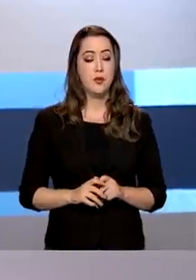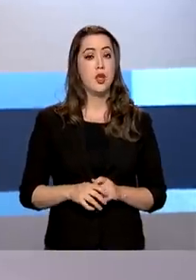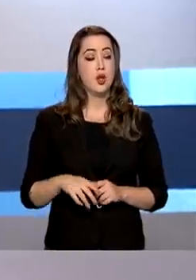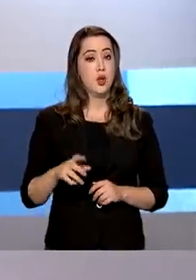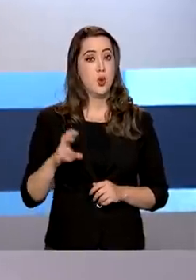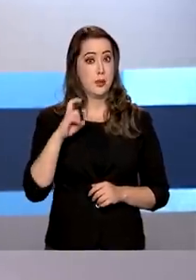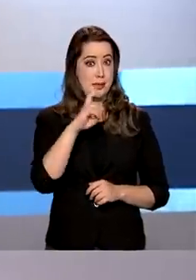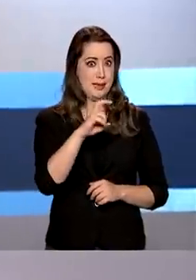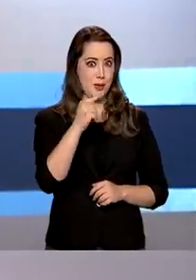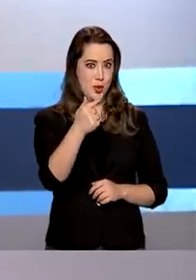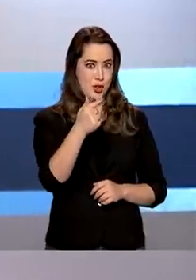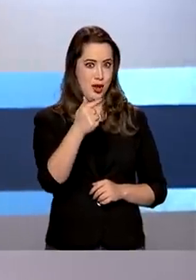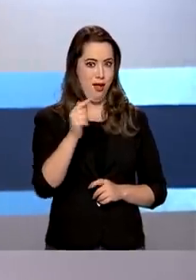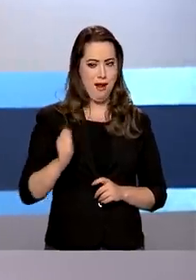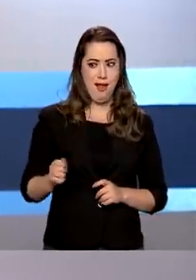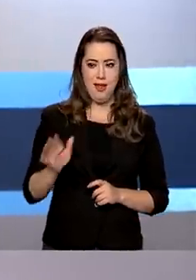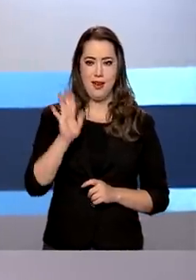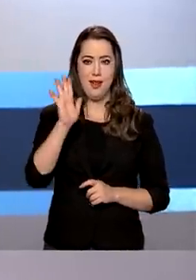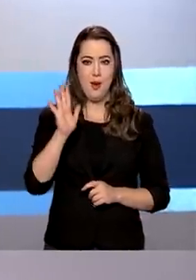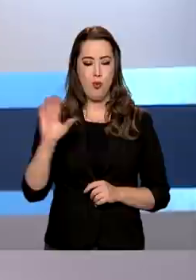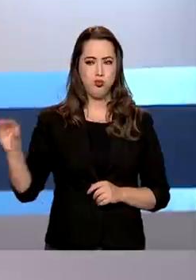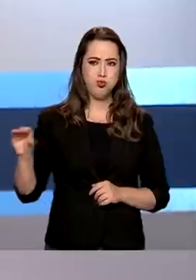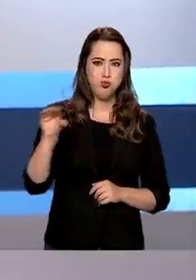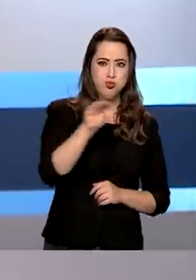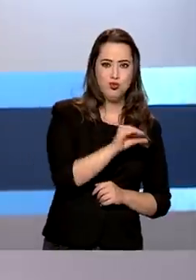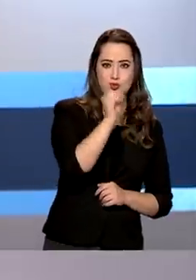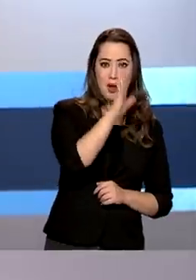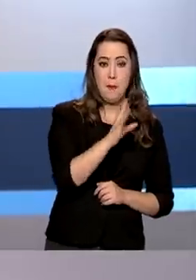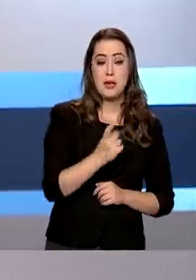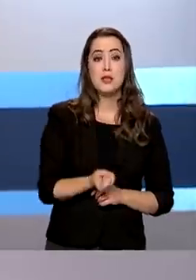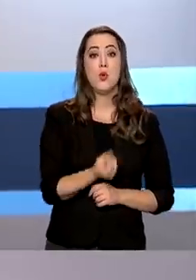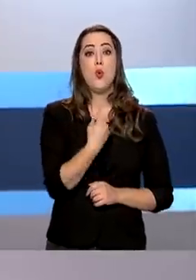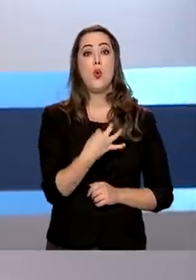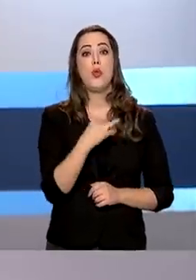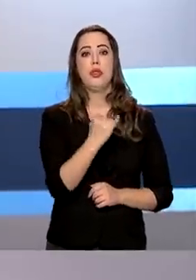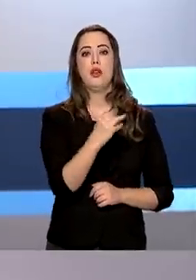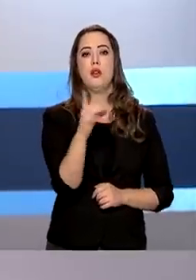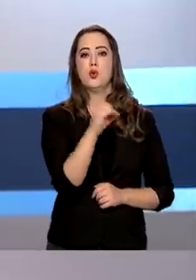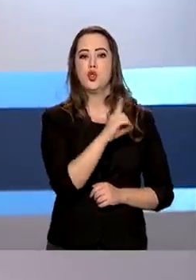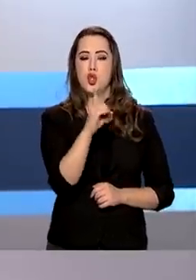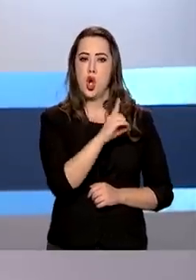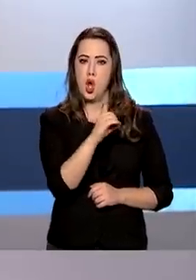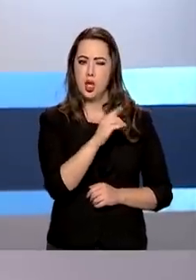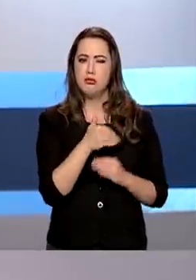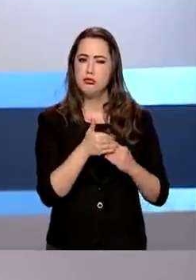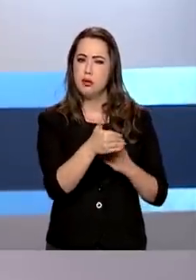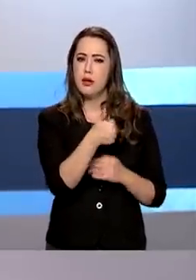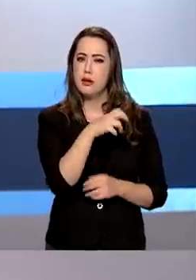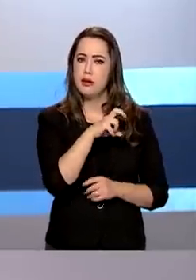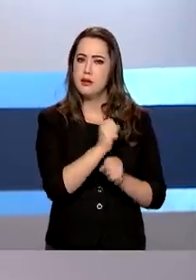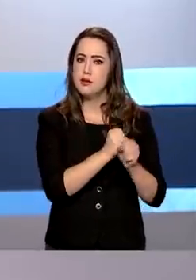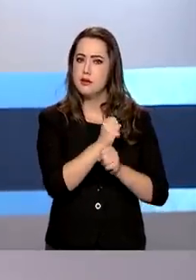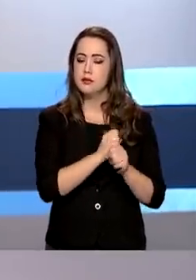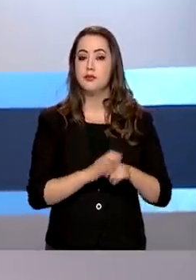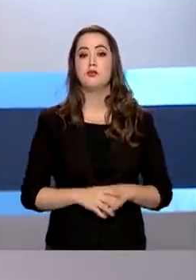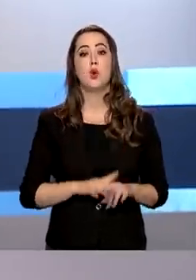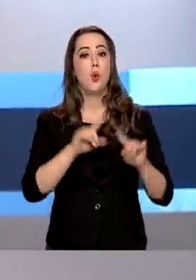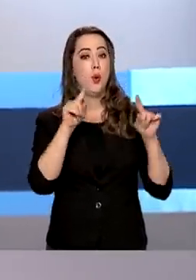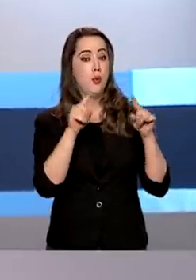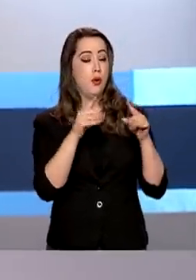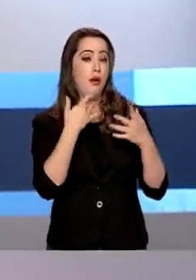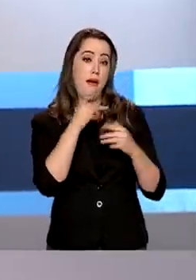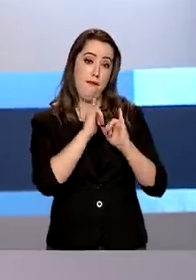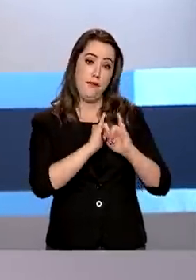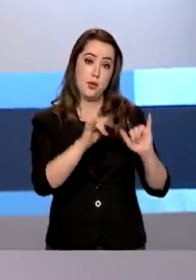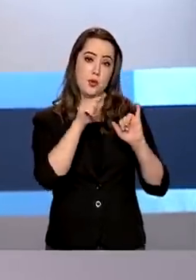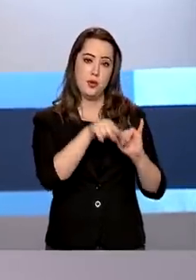5G deve atrair para o Brasil mais de um trilhão de dólares em investimentos nos próximos 15 anos. A previsão é